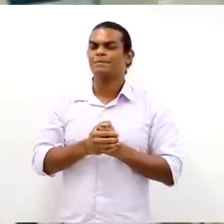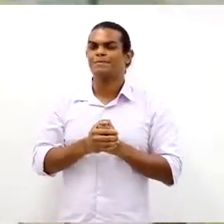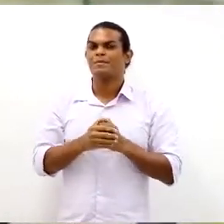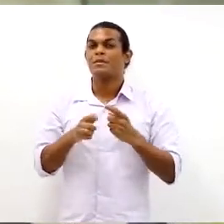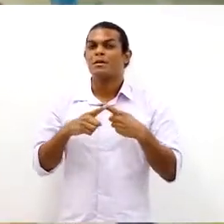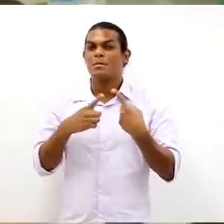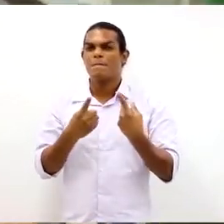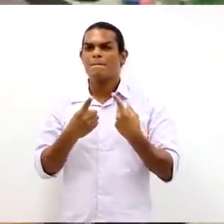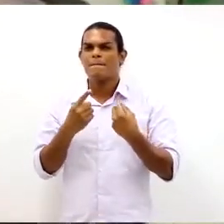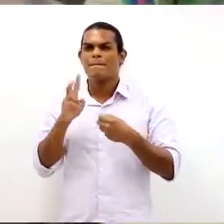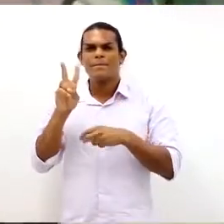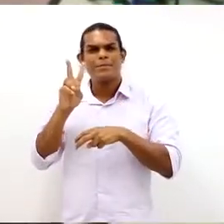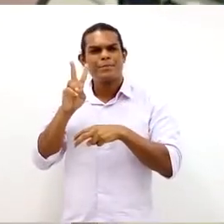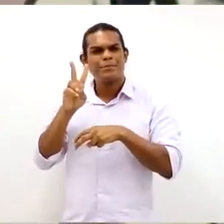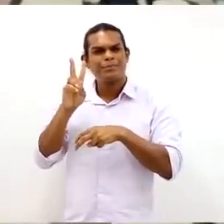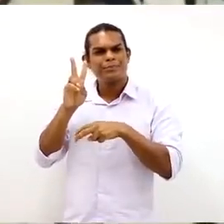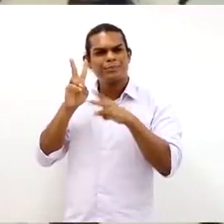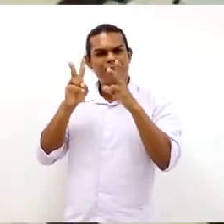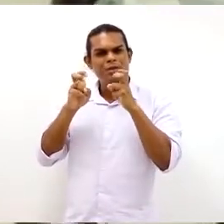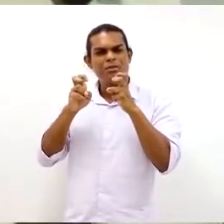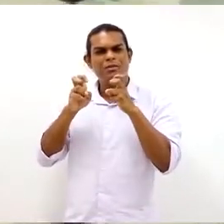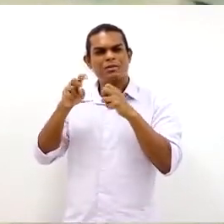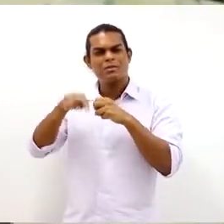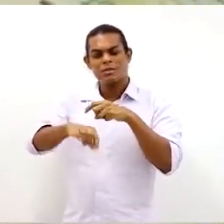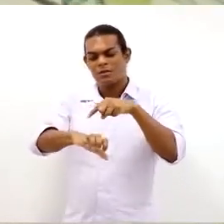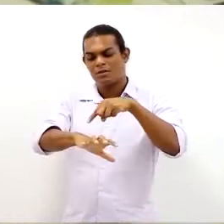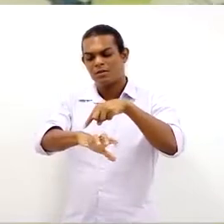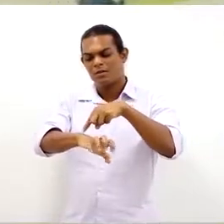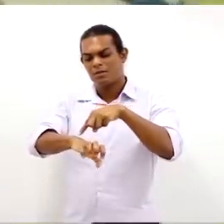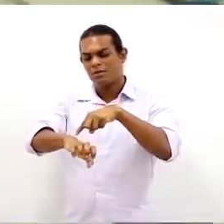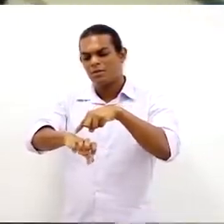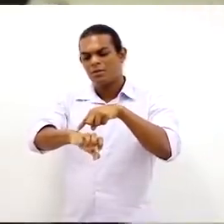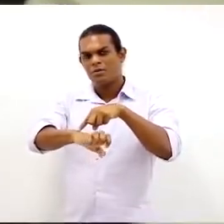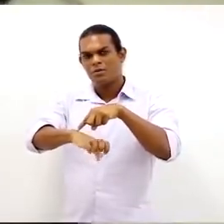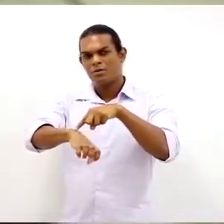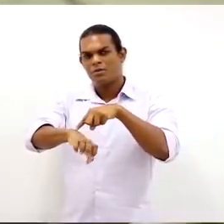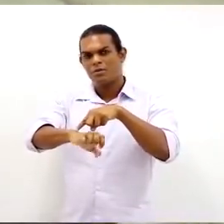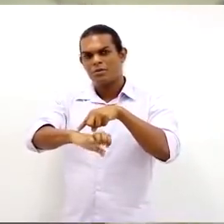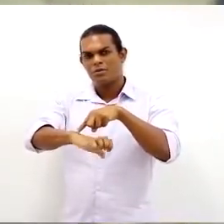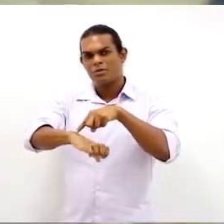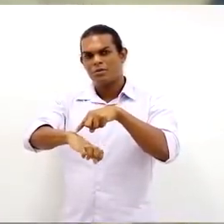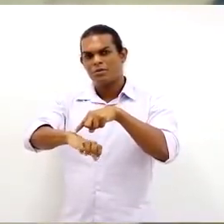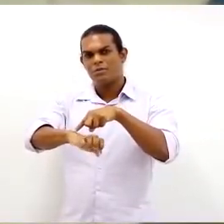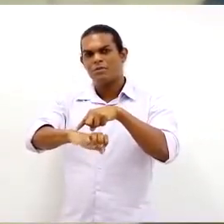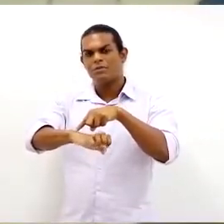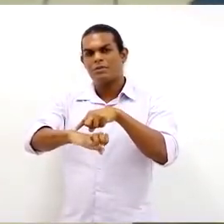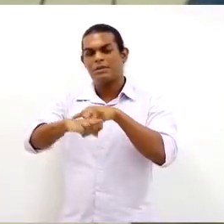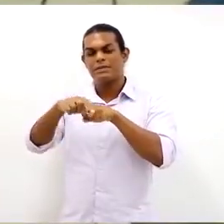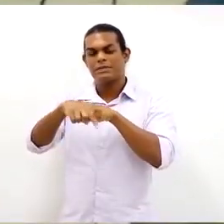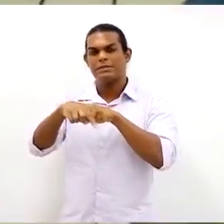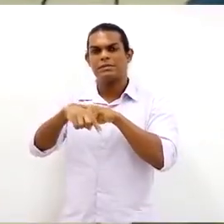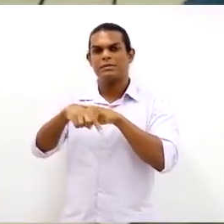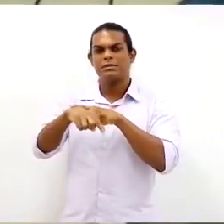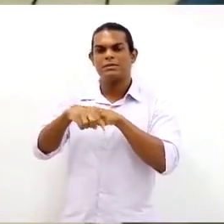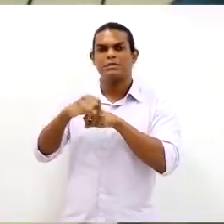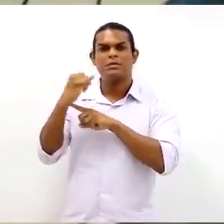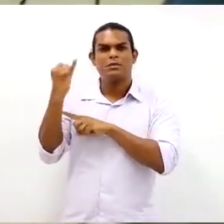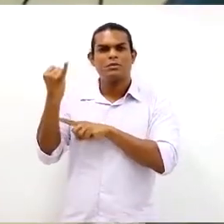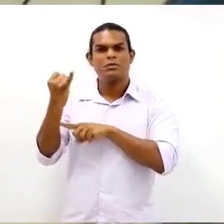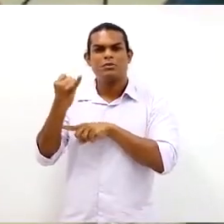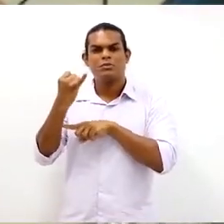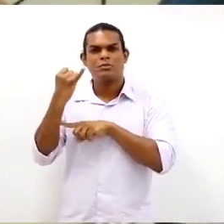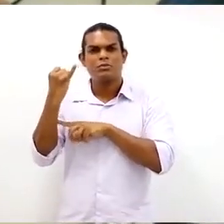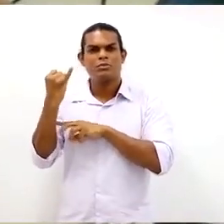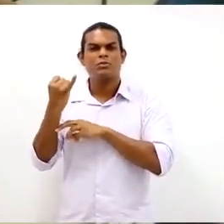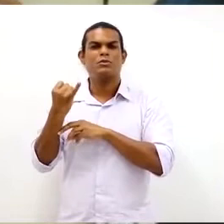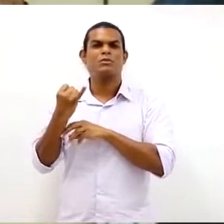Mas, note que este é o ponto que a lei sempre está procurando, a norma está procurando evitar, de repetitividade, que é o ponto